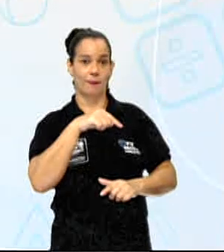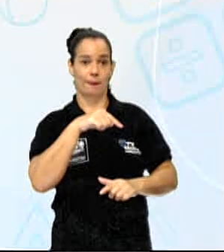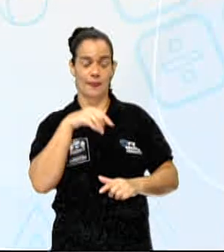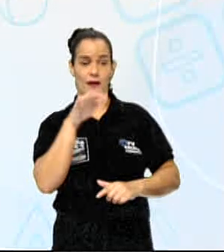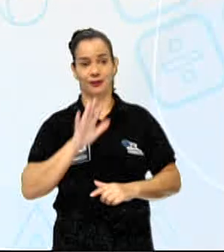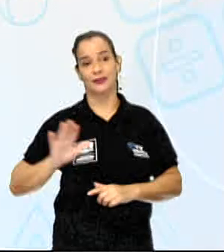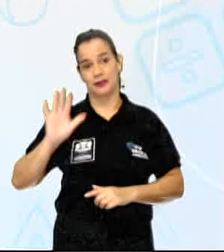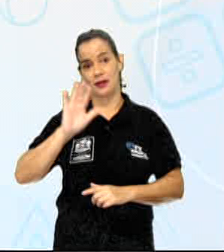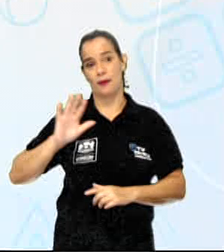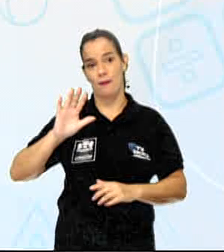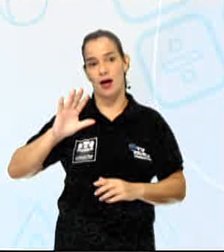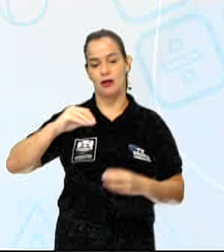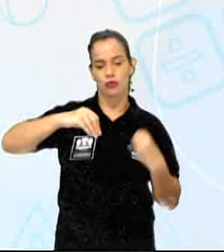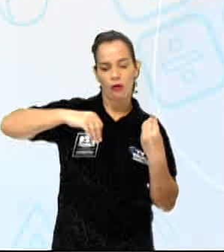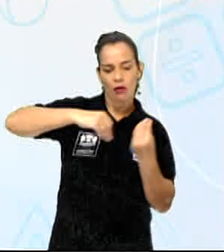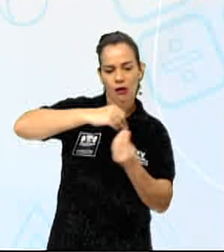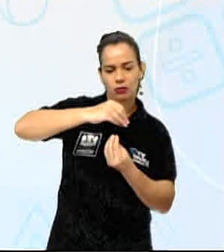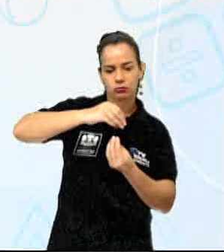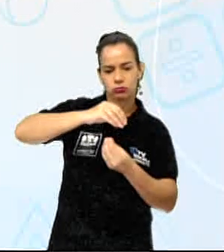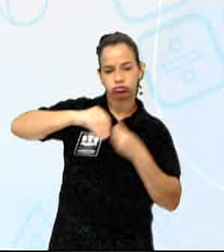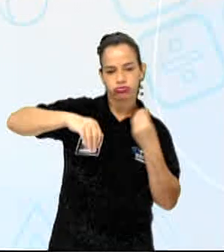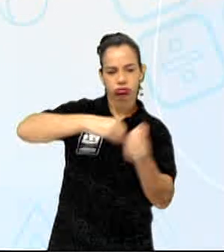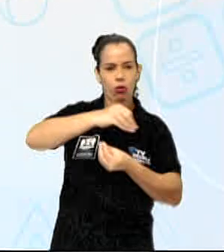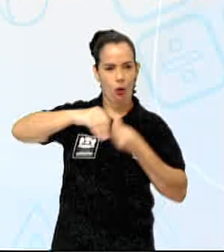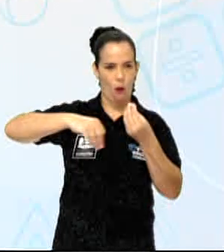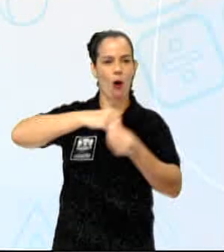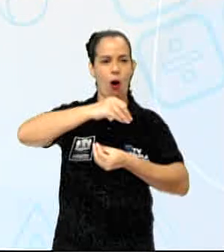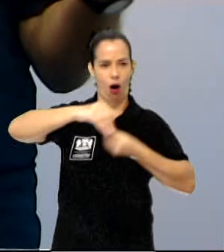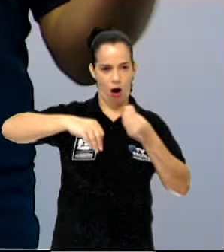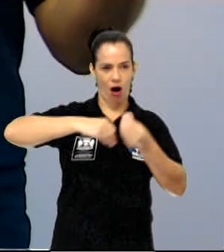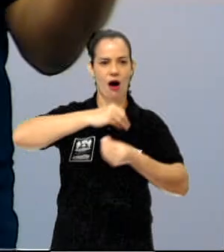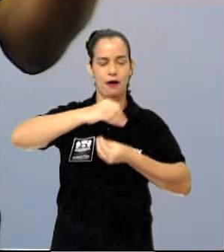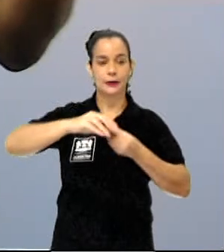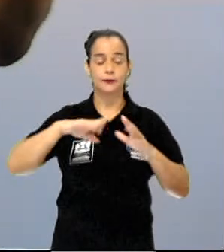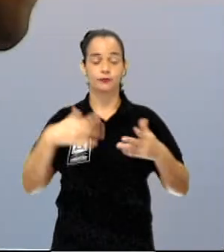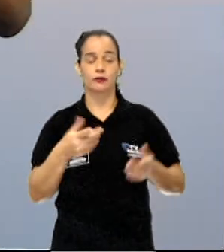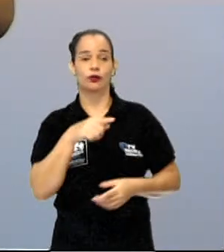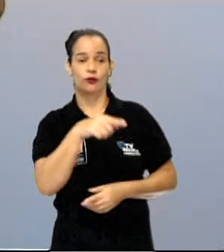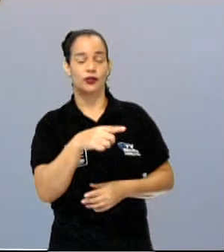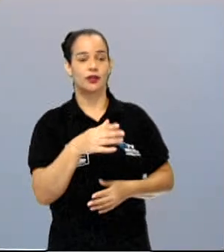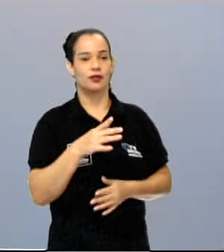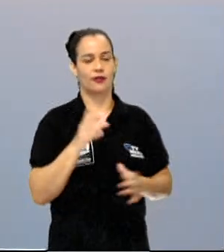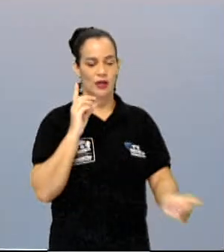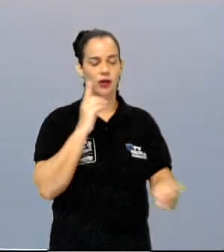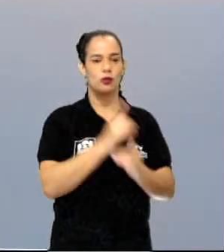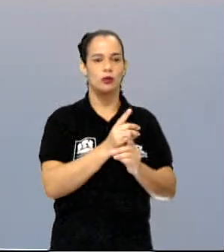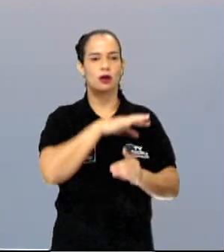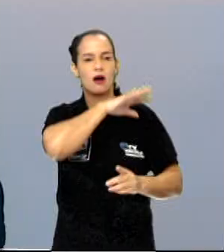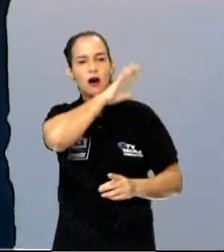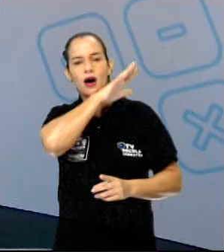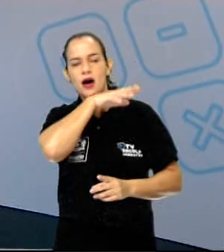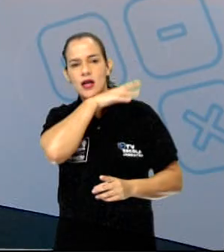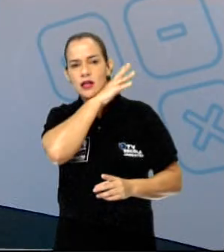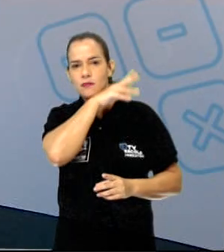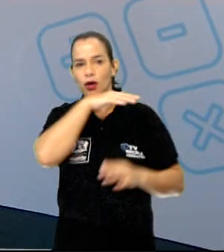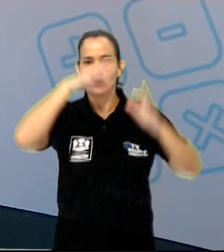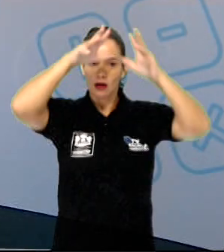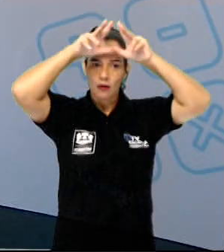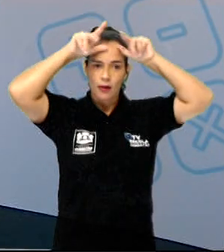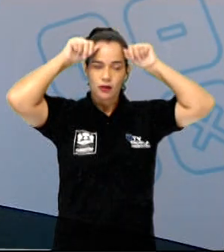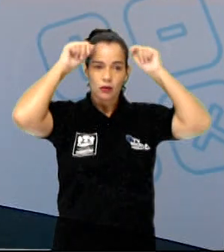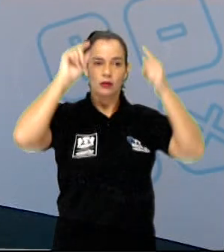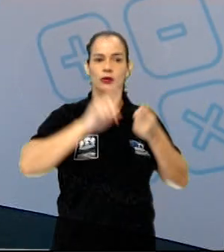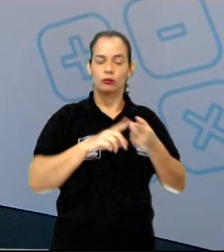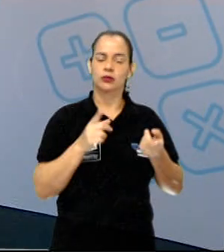de transição, ela é uma região misturada, portanto você vai encontrar tanto animais da Amazônia, como